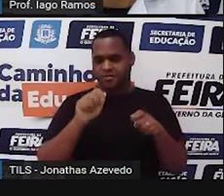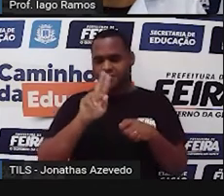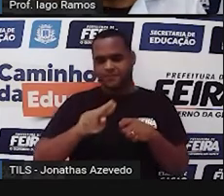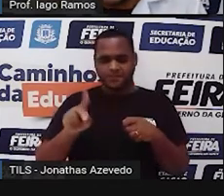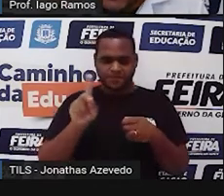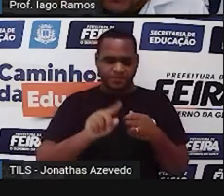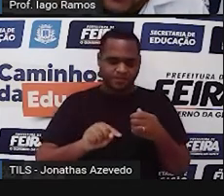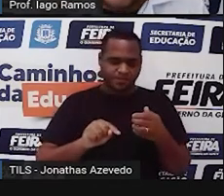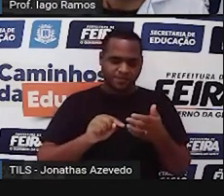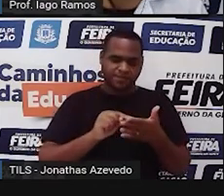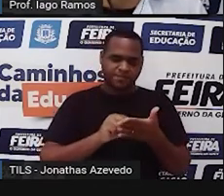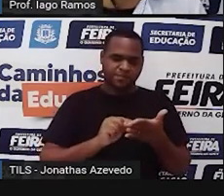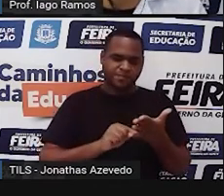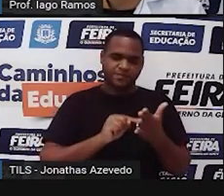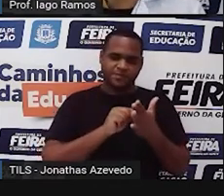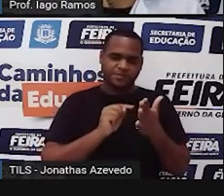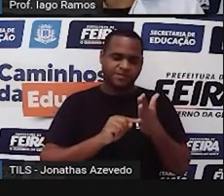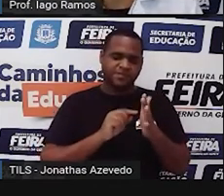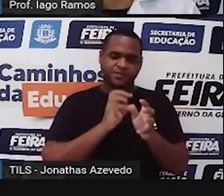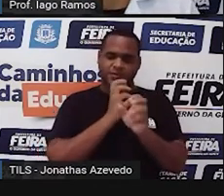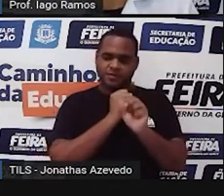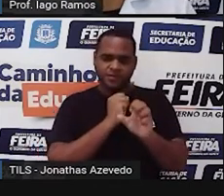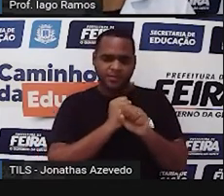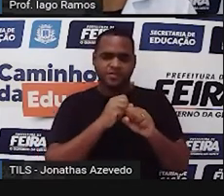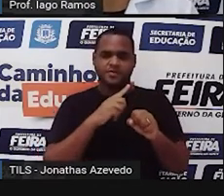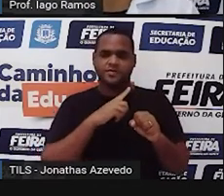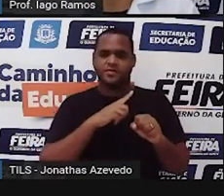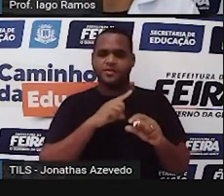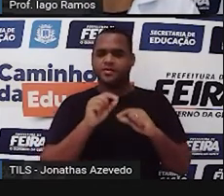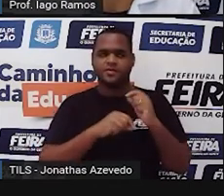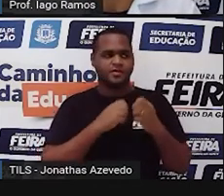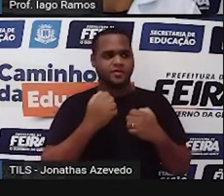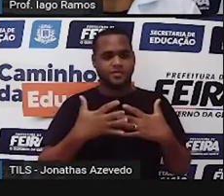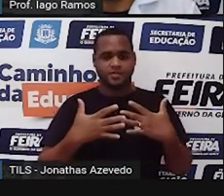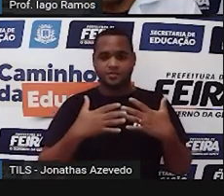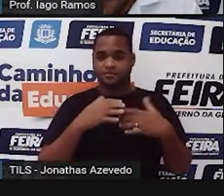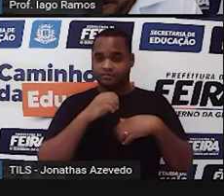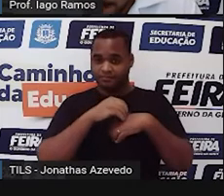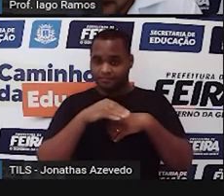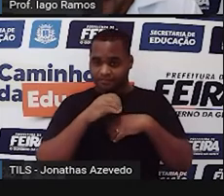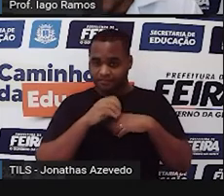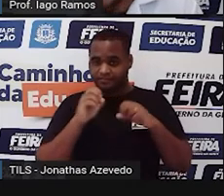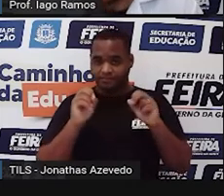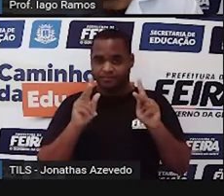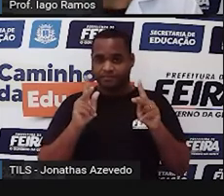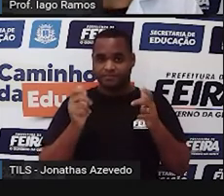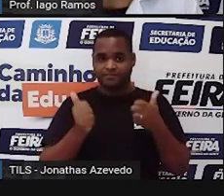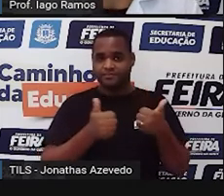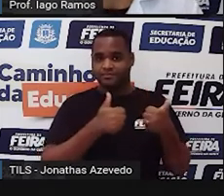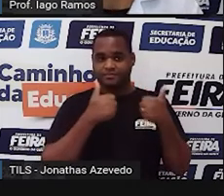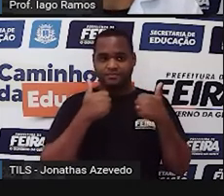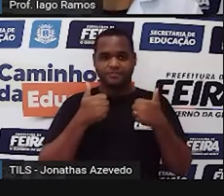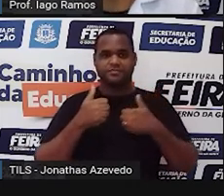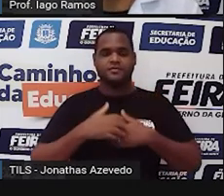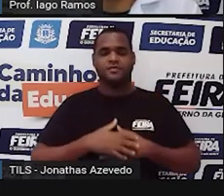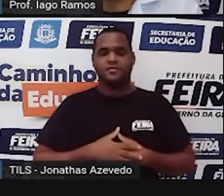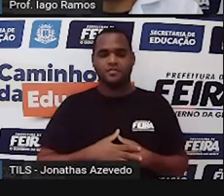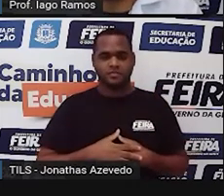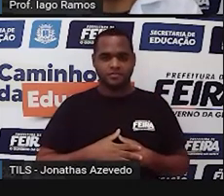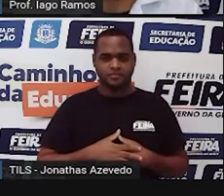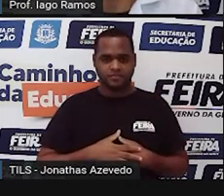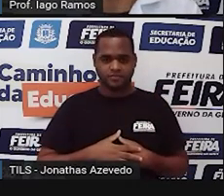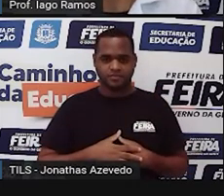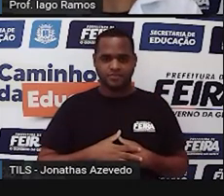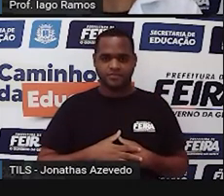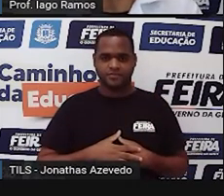calculadora aí agora enquanto eu estou falando para poder fazer isso. Valeu? Bom, sigamos.